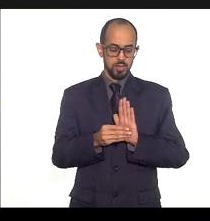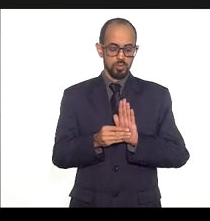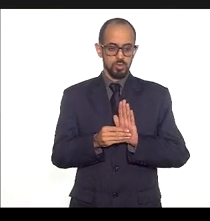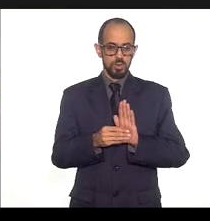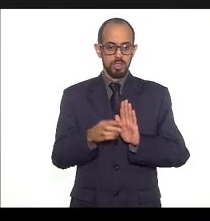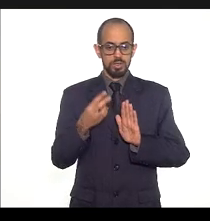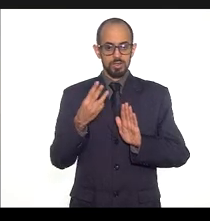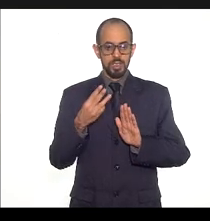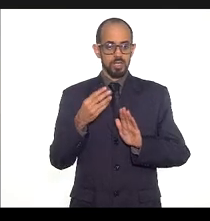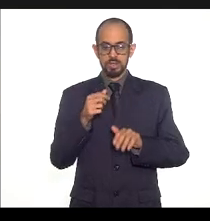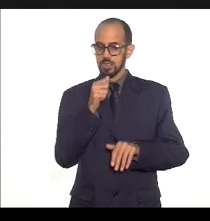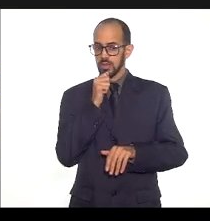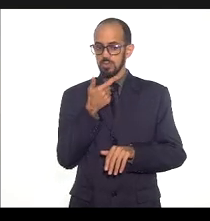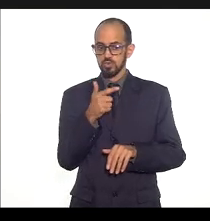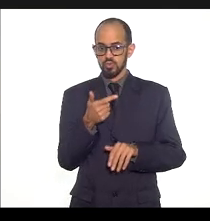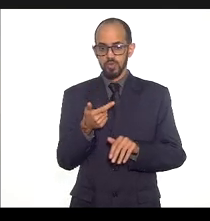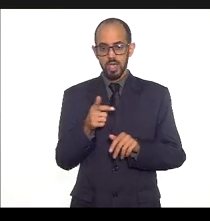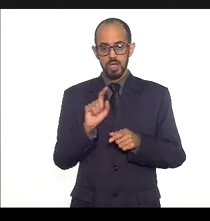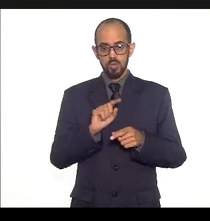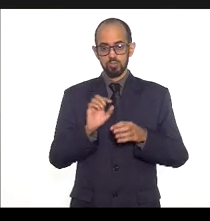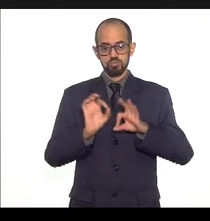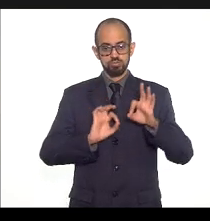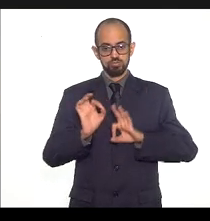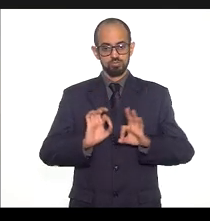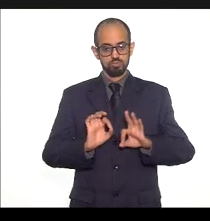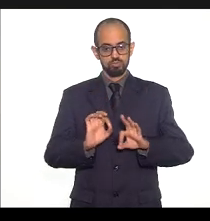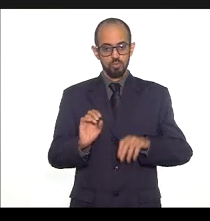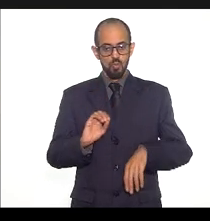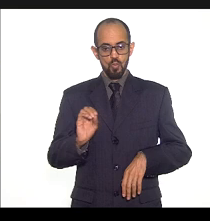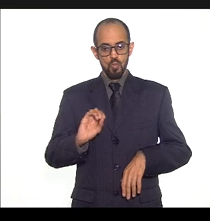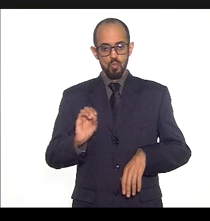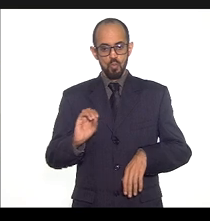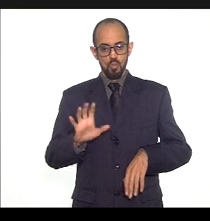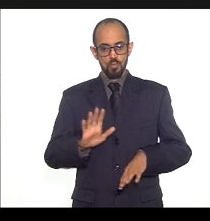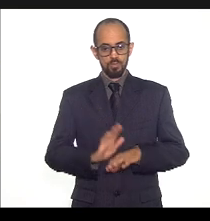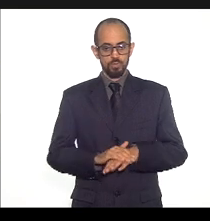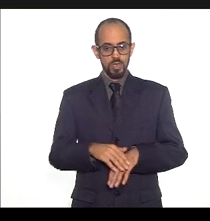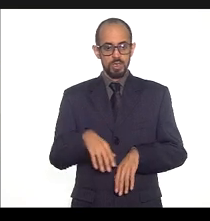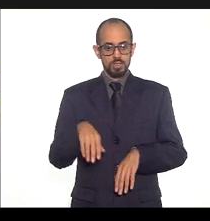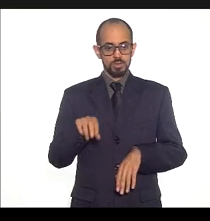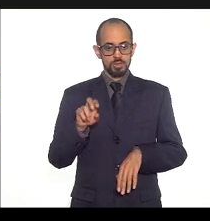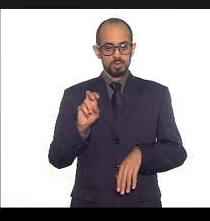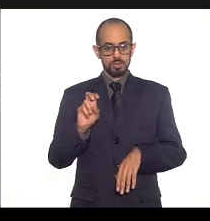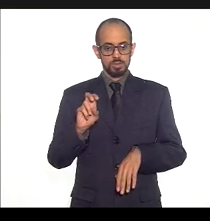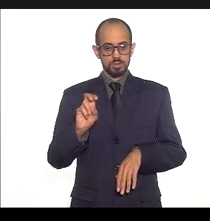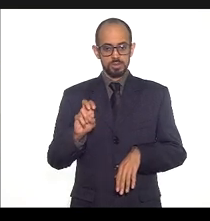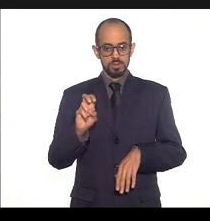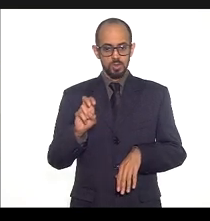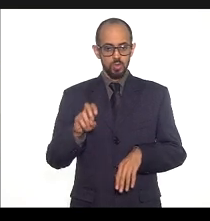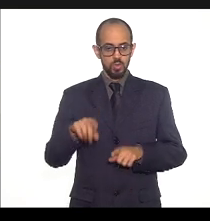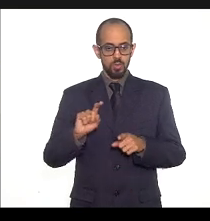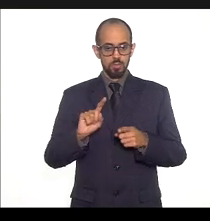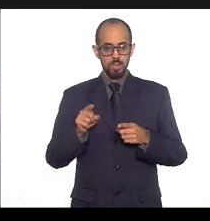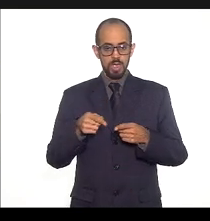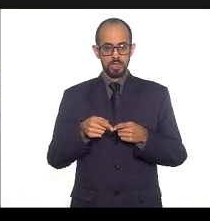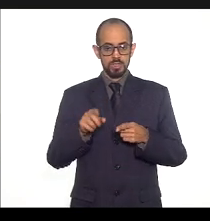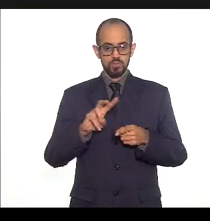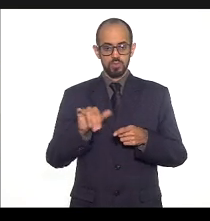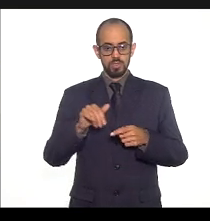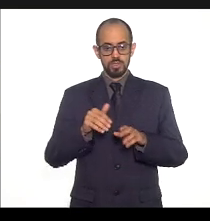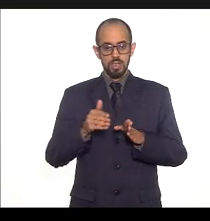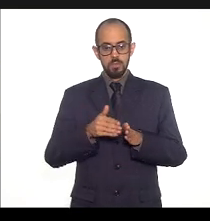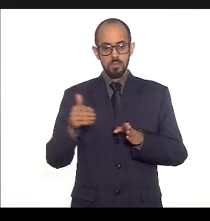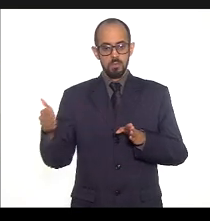ficaram sem apuração 5 metas se encontraram com projetos sendo finalizados para implantação nos próximos quadrimestres